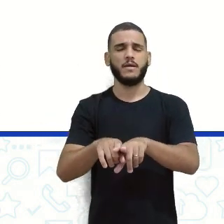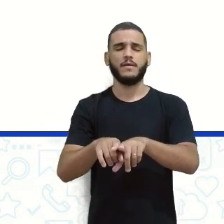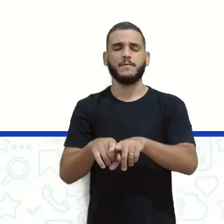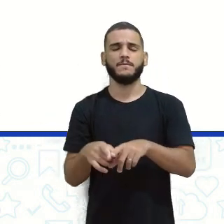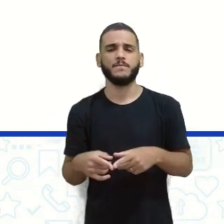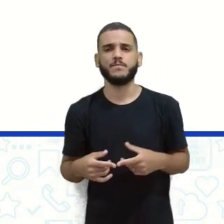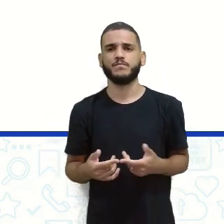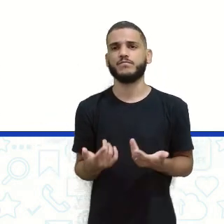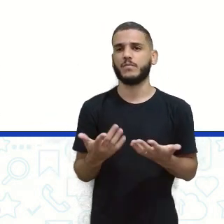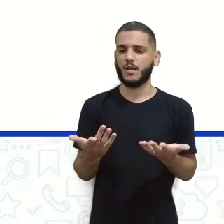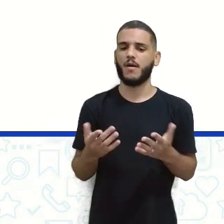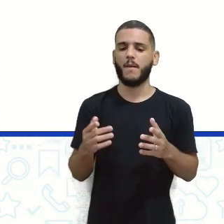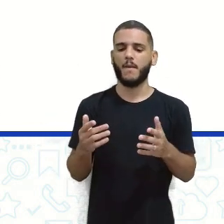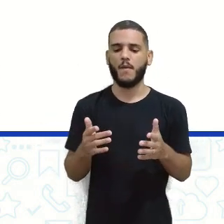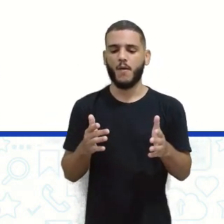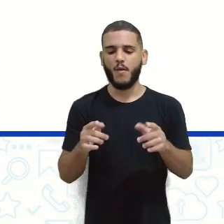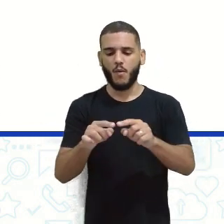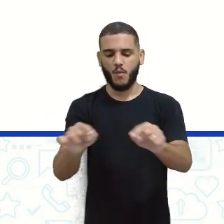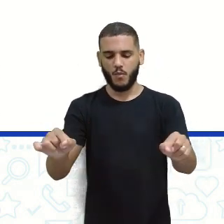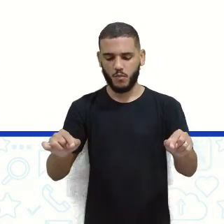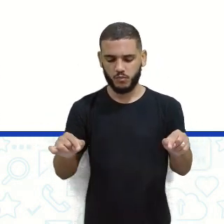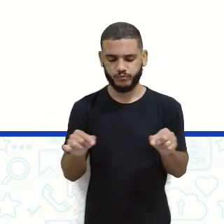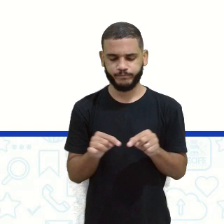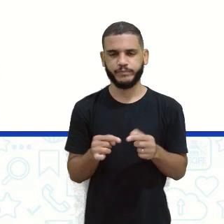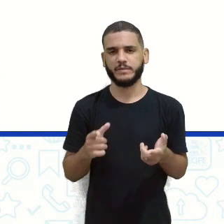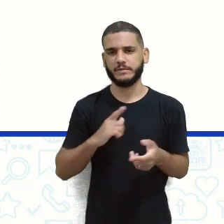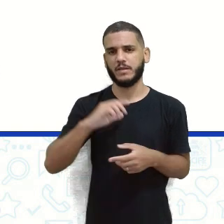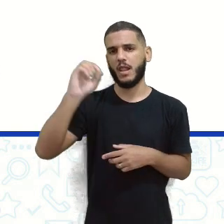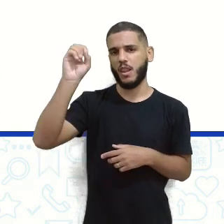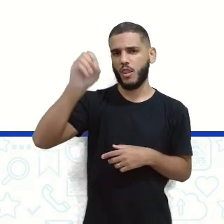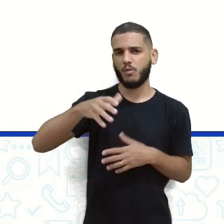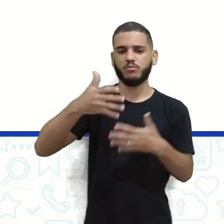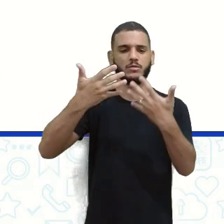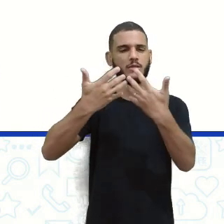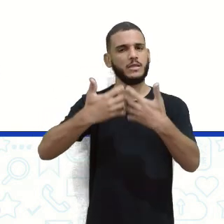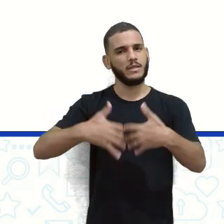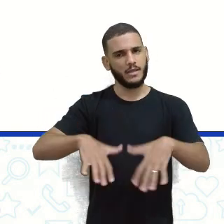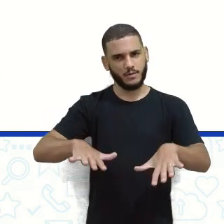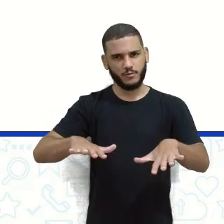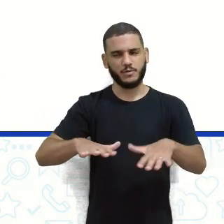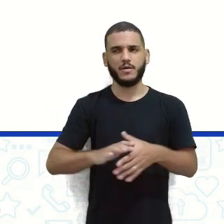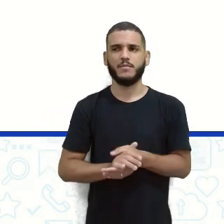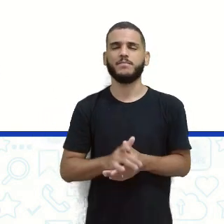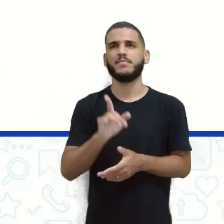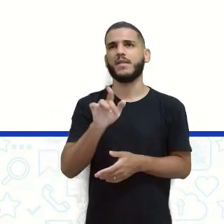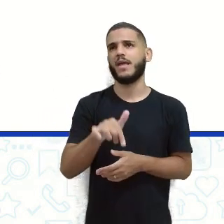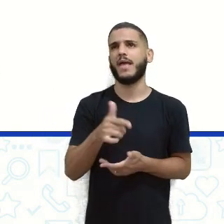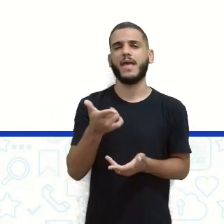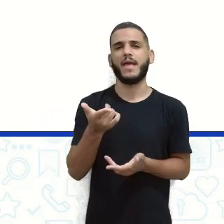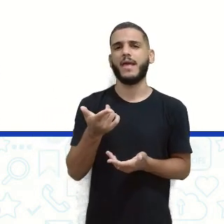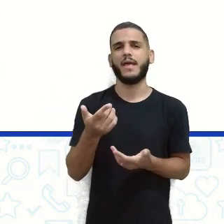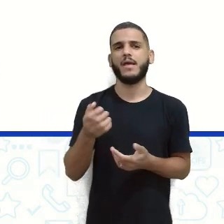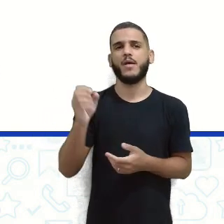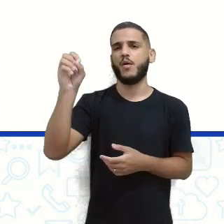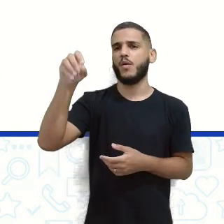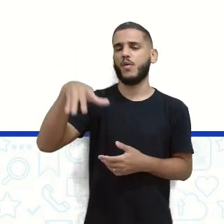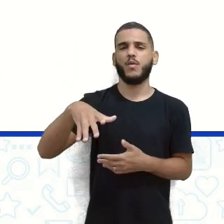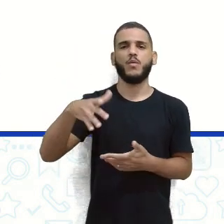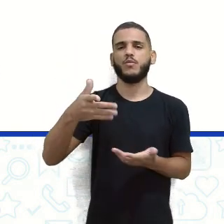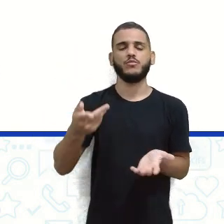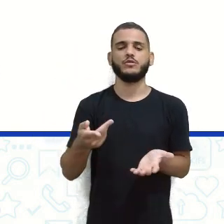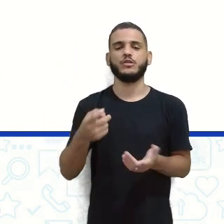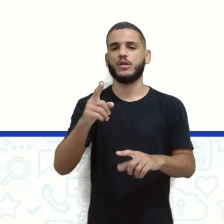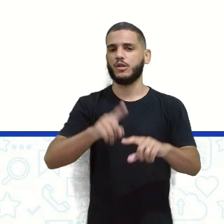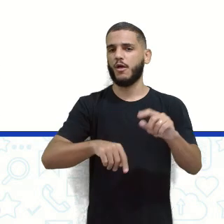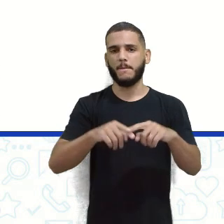a sala, o cômodo, está sendo iluminado com luz natural. Não é uma luz de luminária, não é